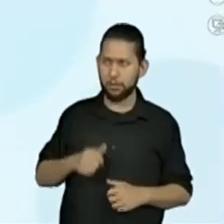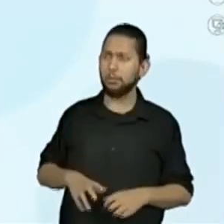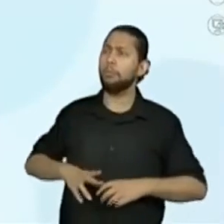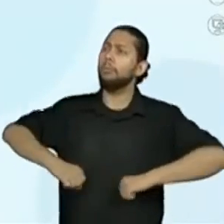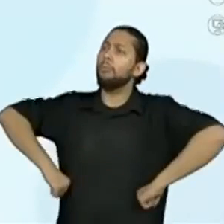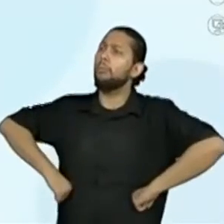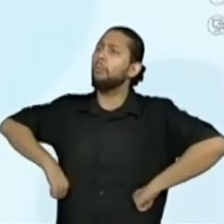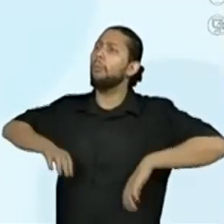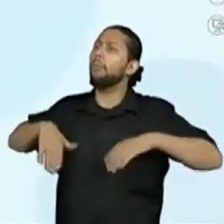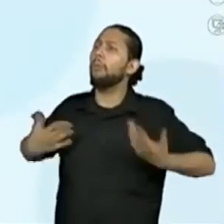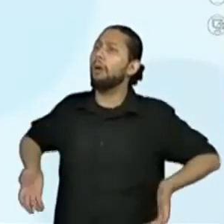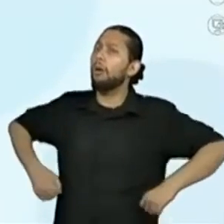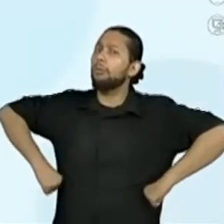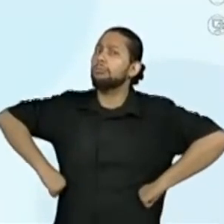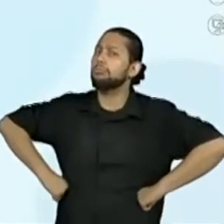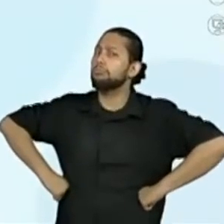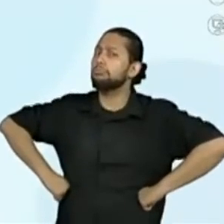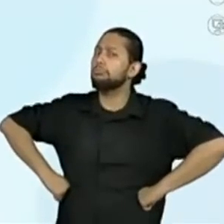desafio?